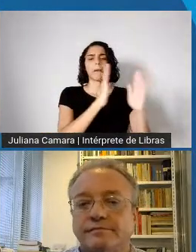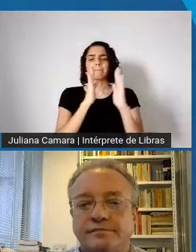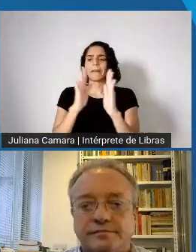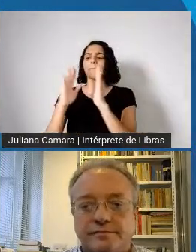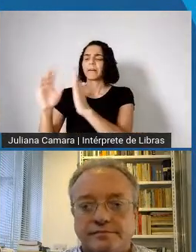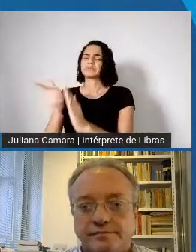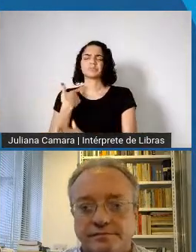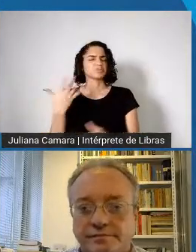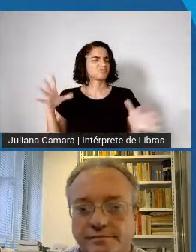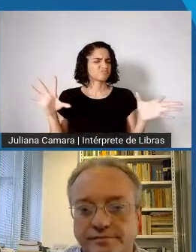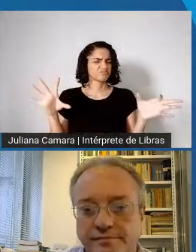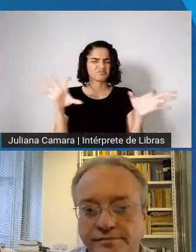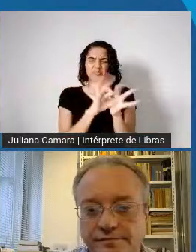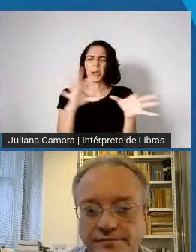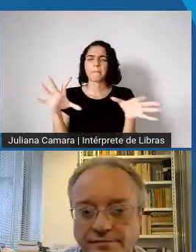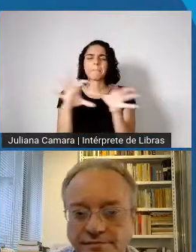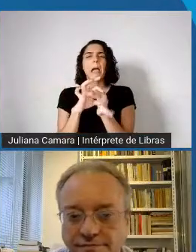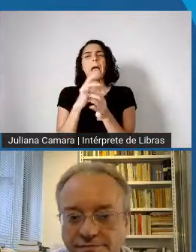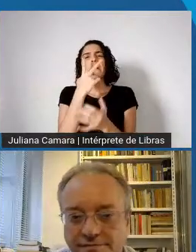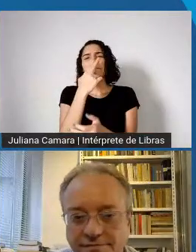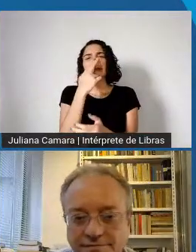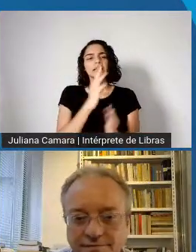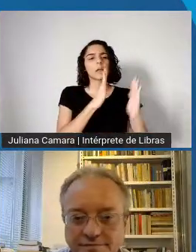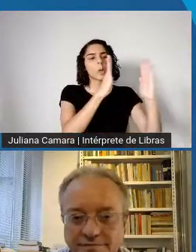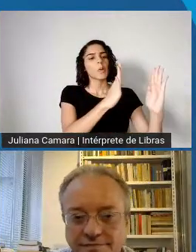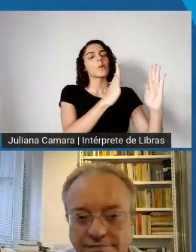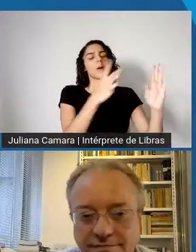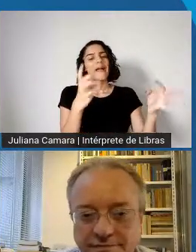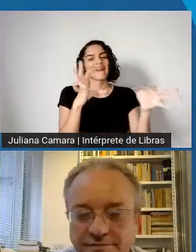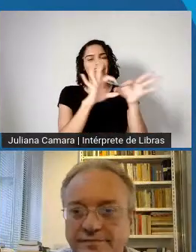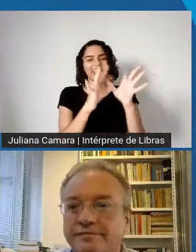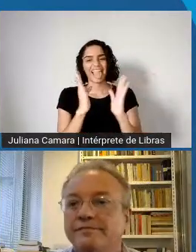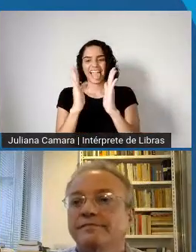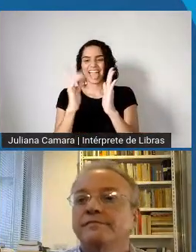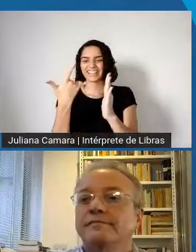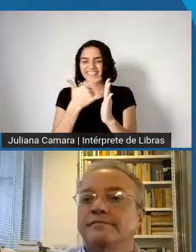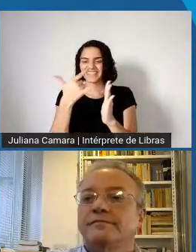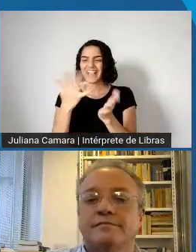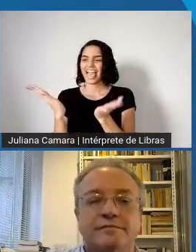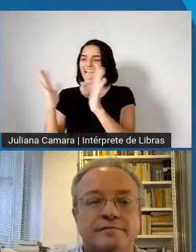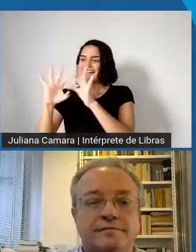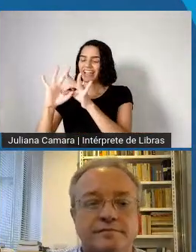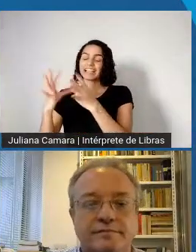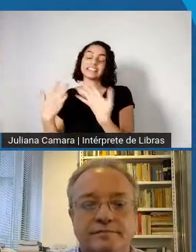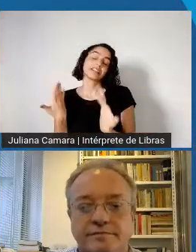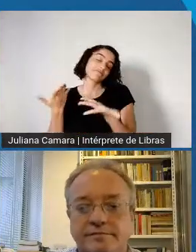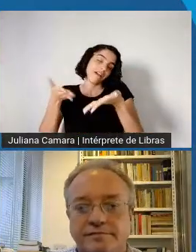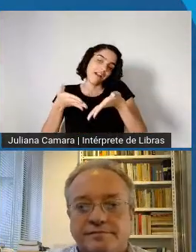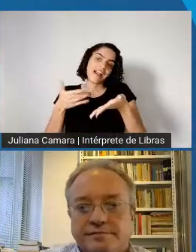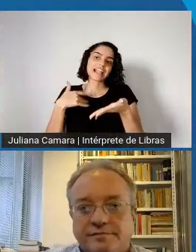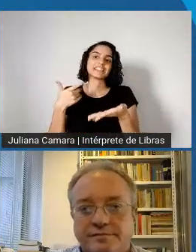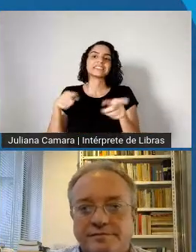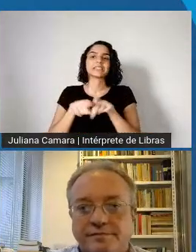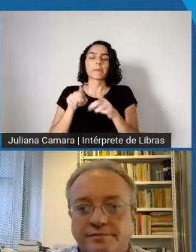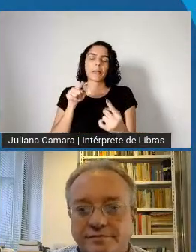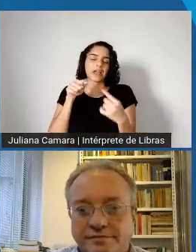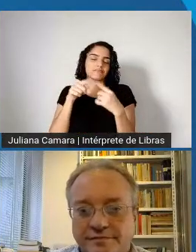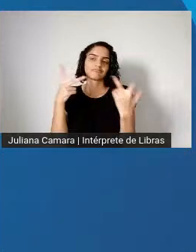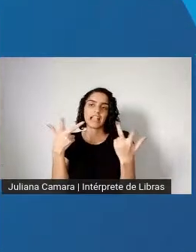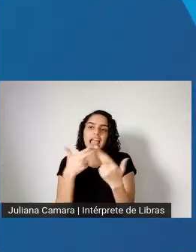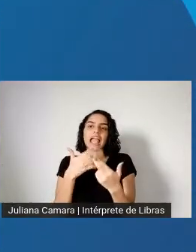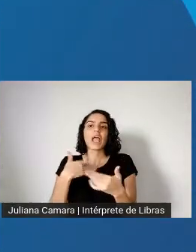um crescente no debate. Então, agora, para isso, inclusive, vou chamar